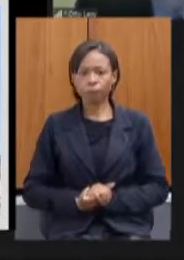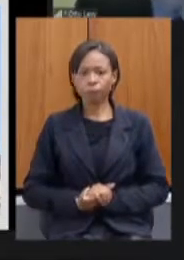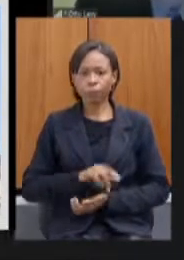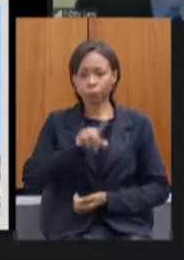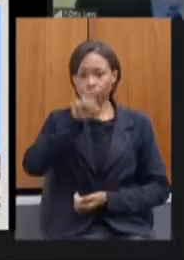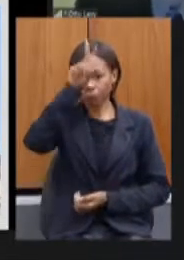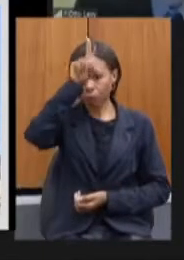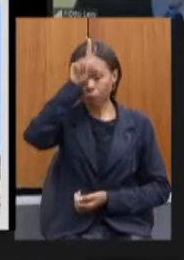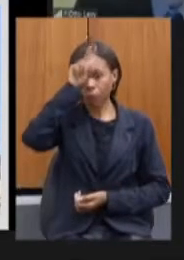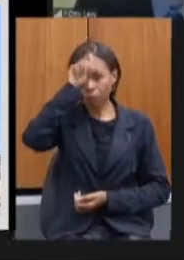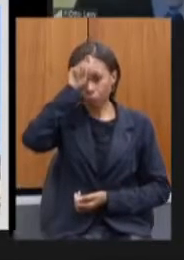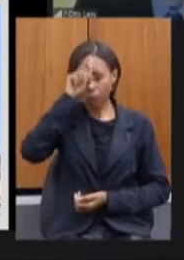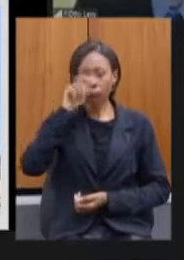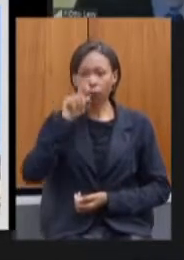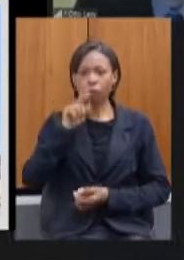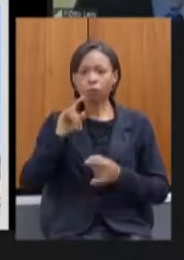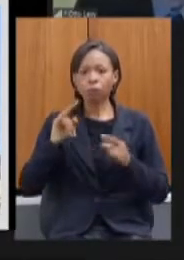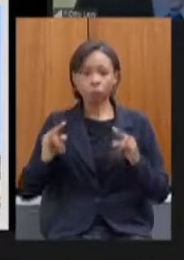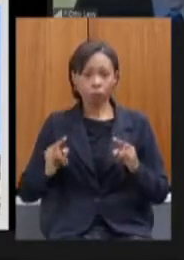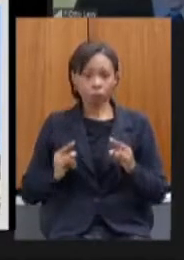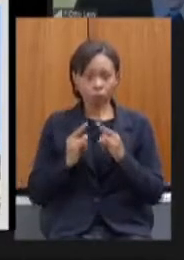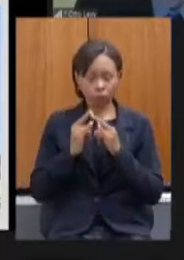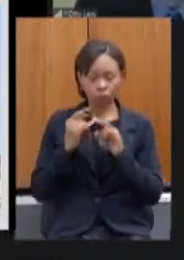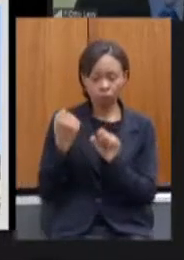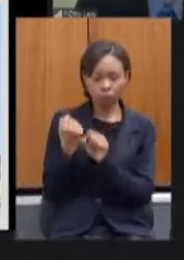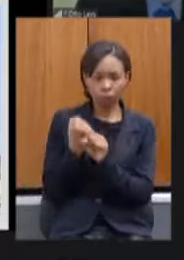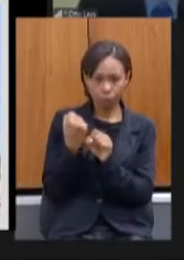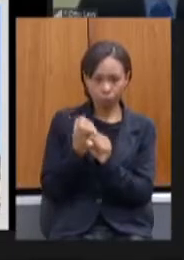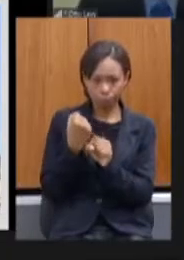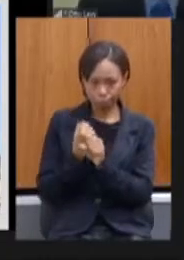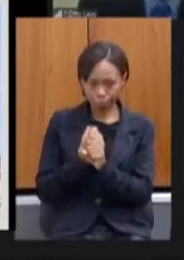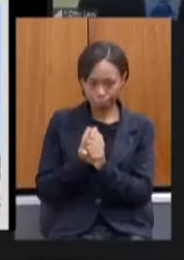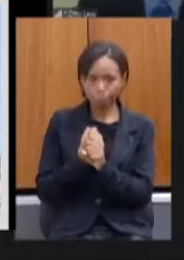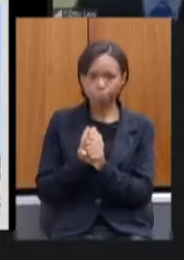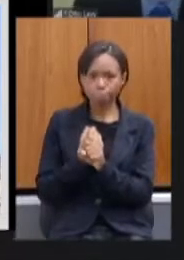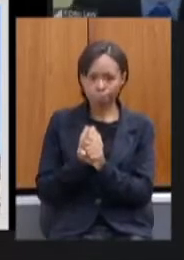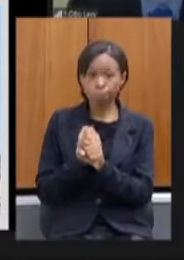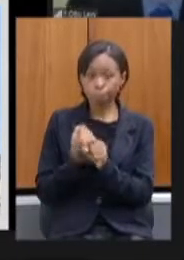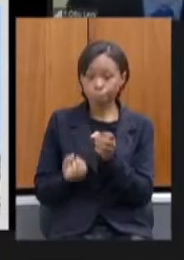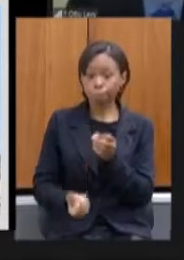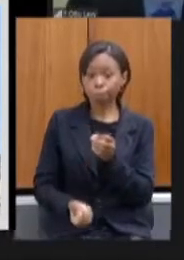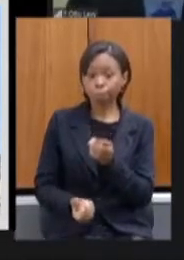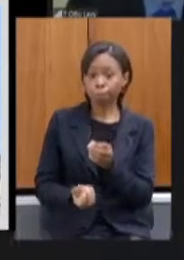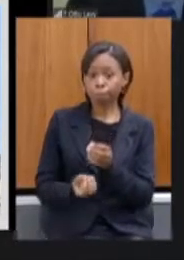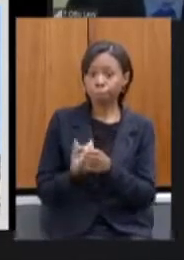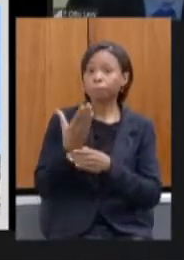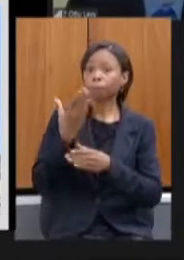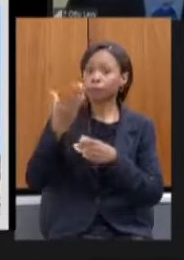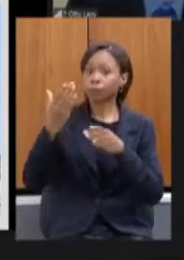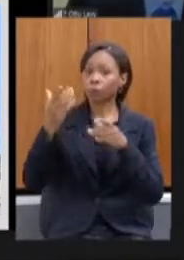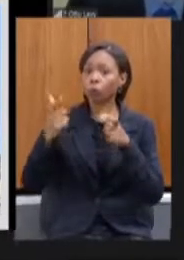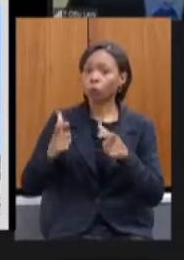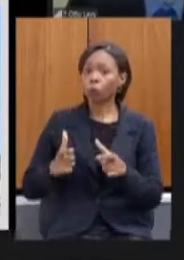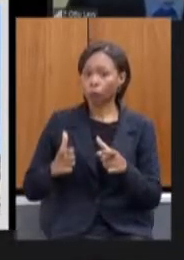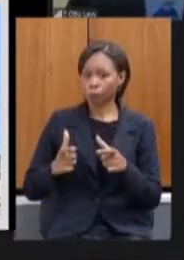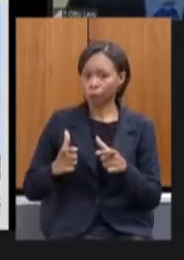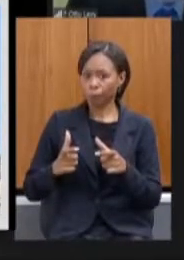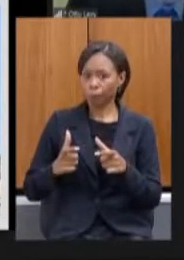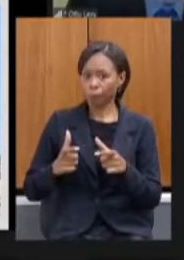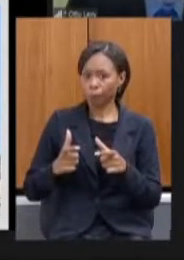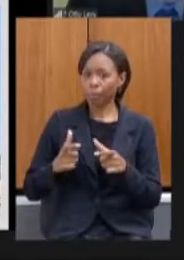a implantação foi como estratégia para um possível